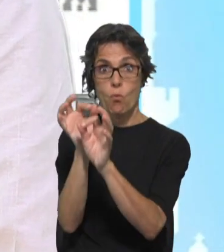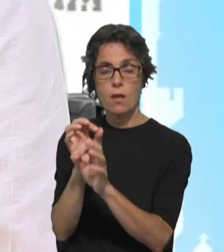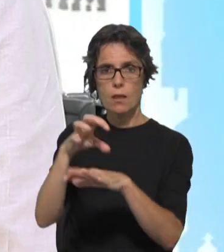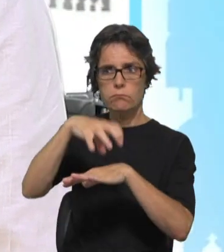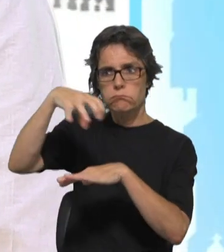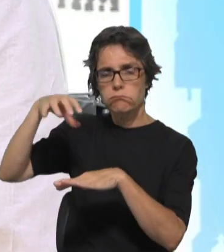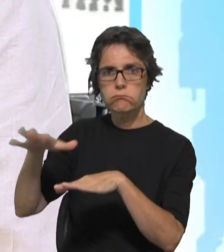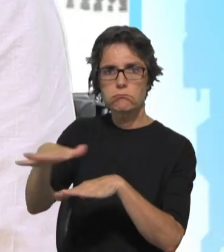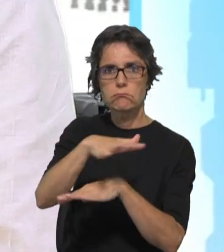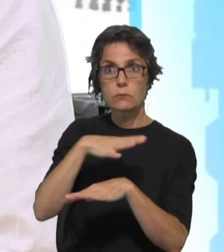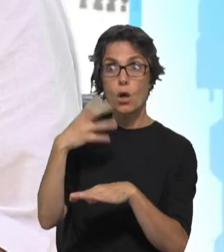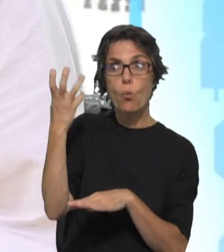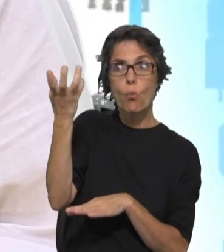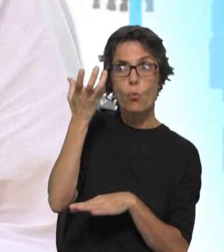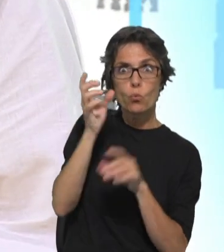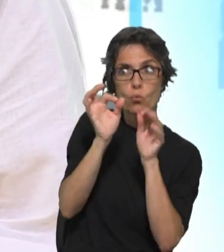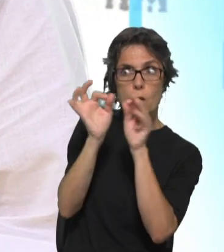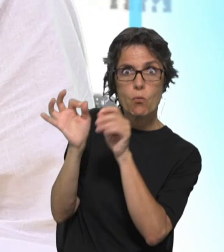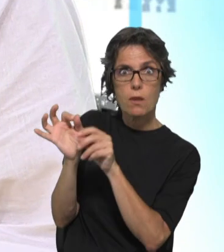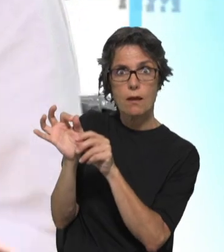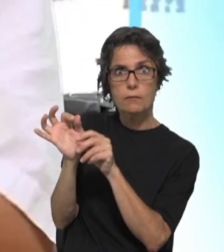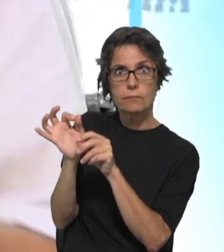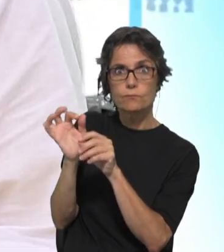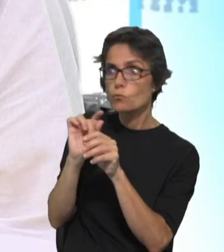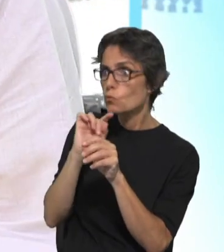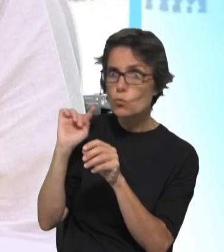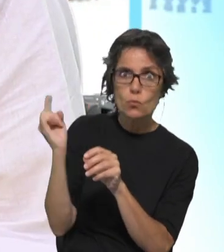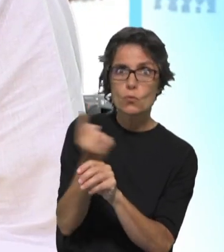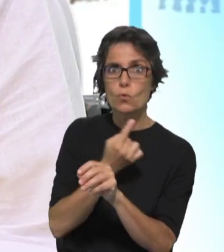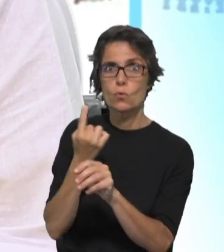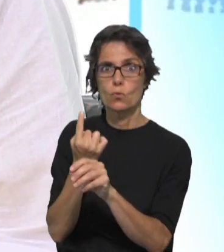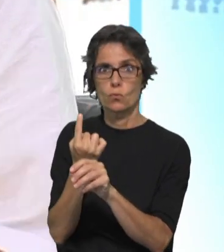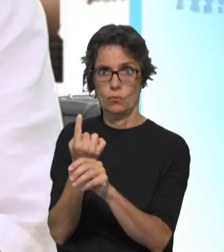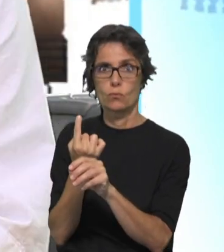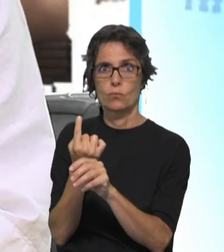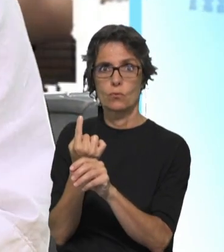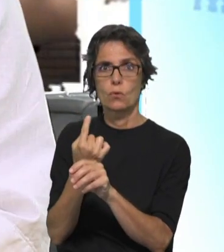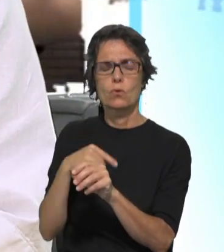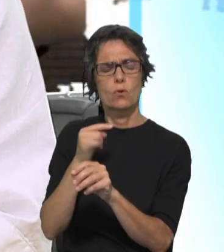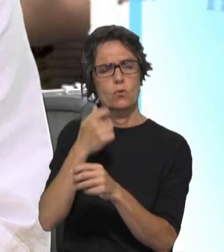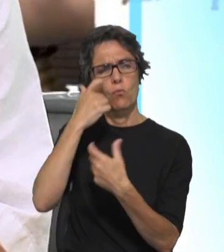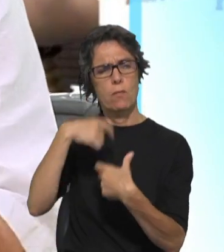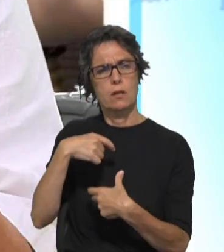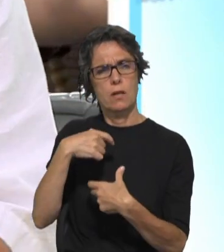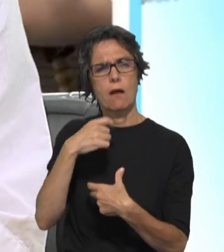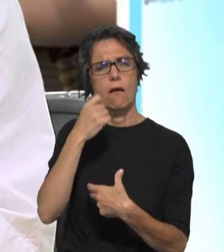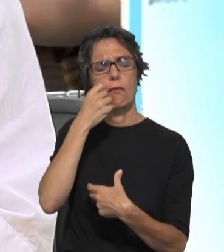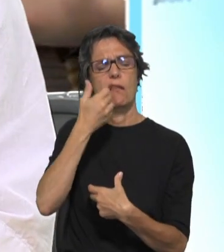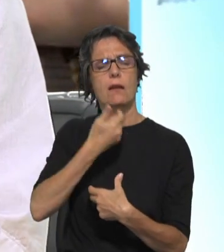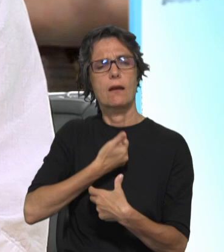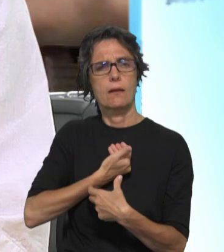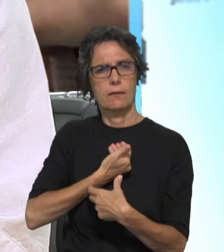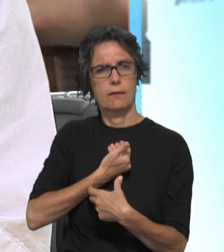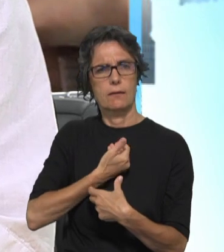com tudo o que estamos, no fundo com que humanidade queremos ser. E isso que está bem